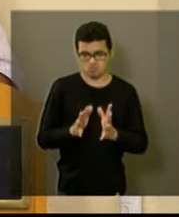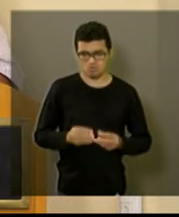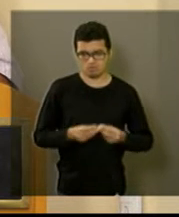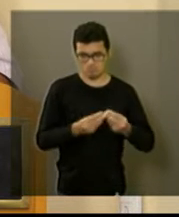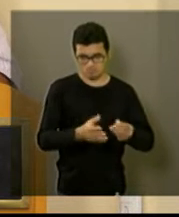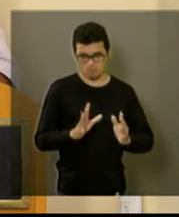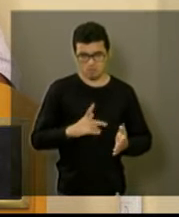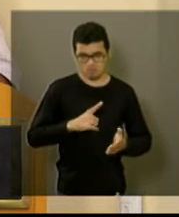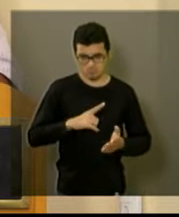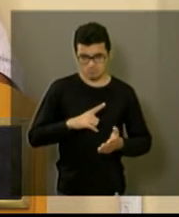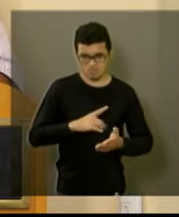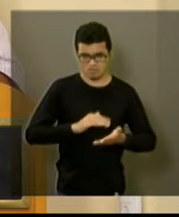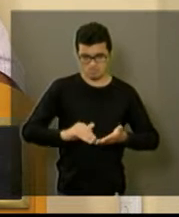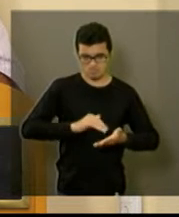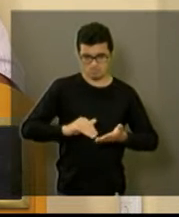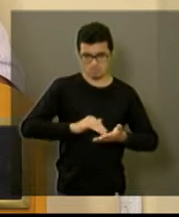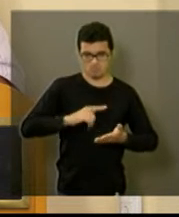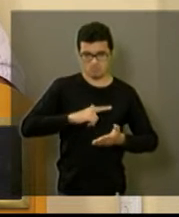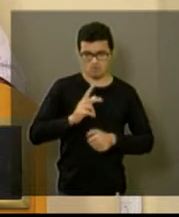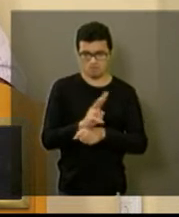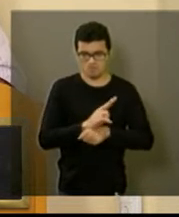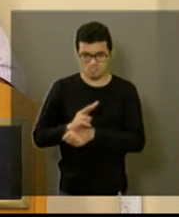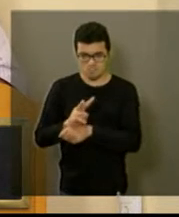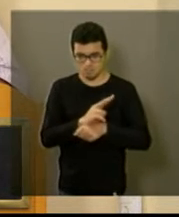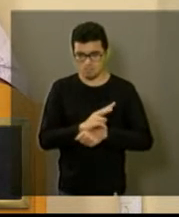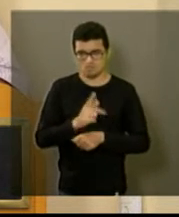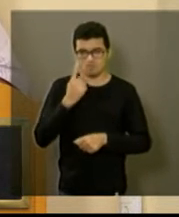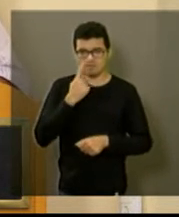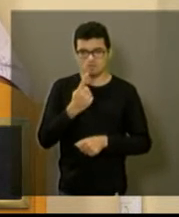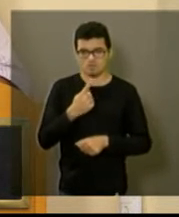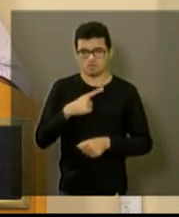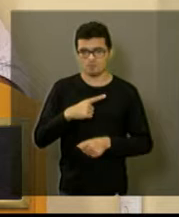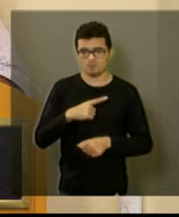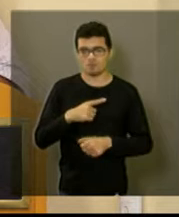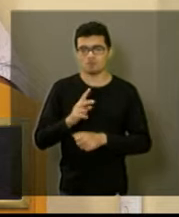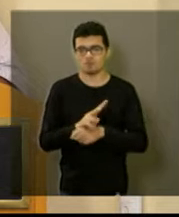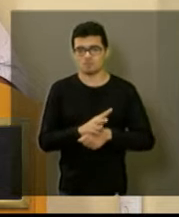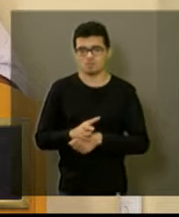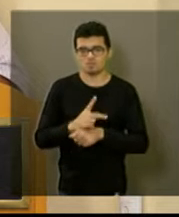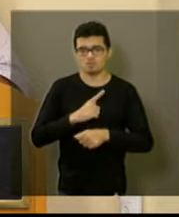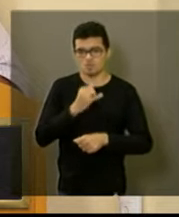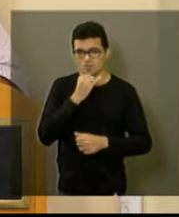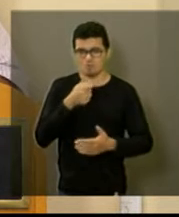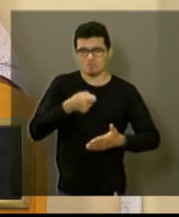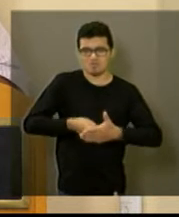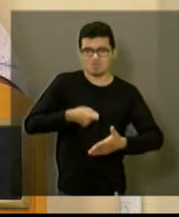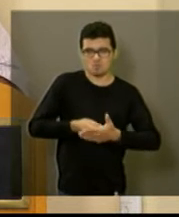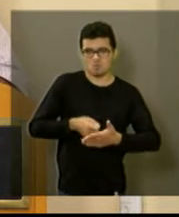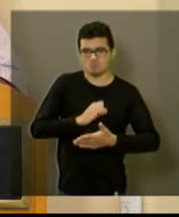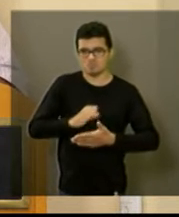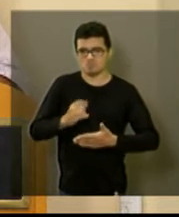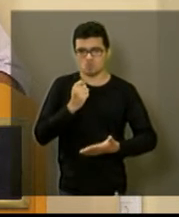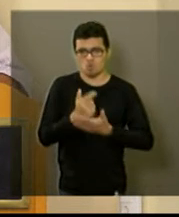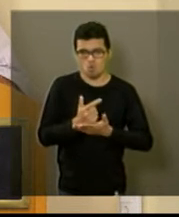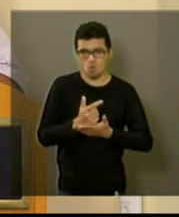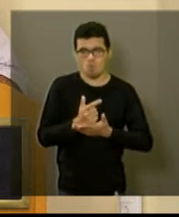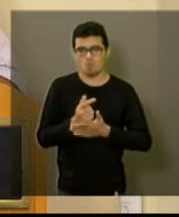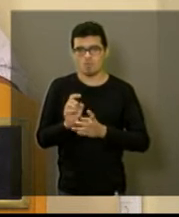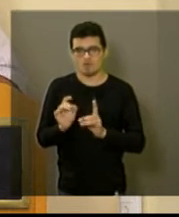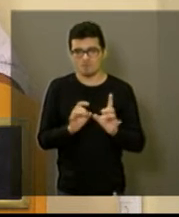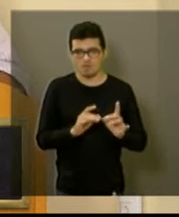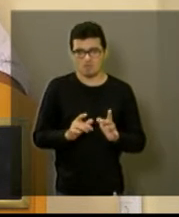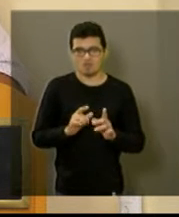tem um departamento de fiscalização que está sendo trabalhado a fiscalização, as denúncias de compra, venda e aluguel dessas